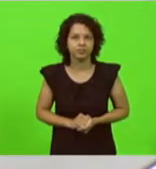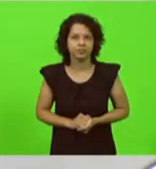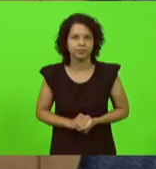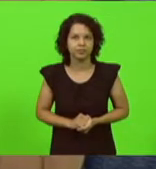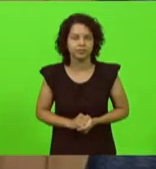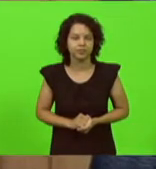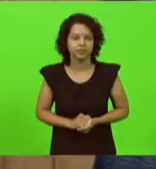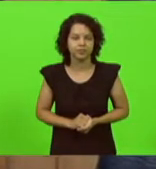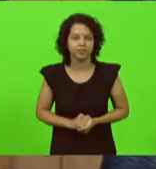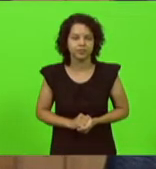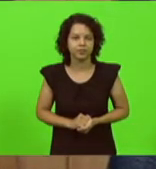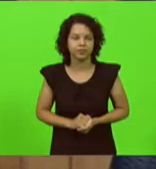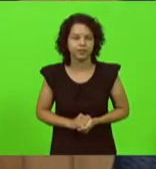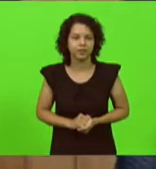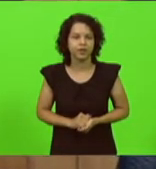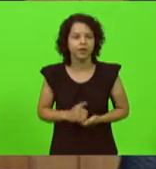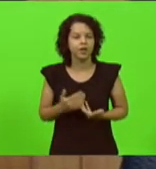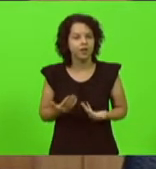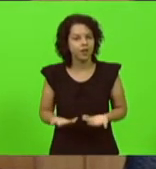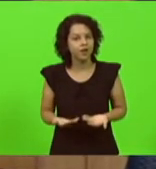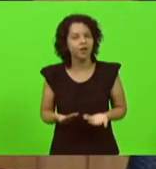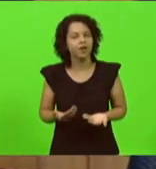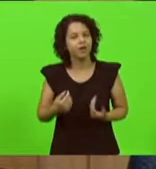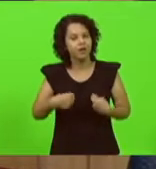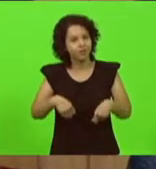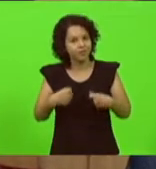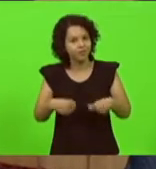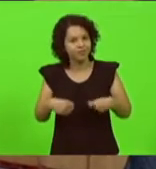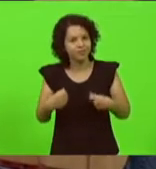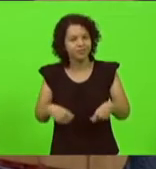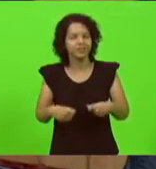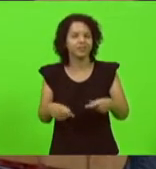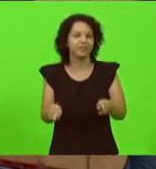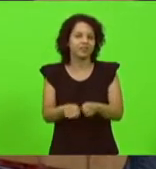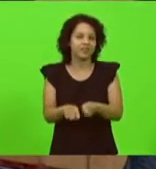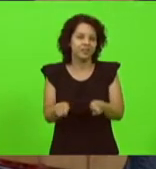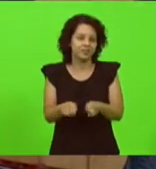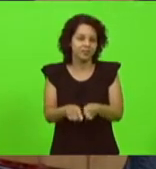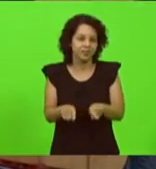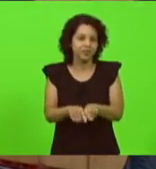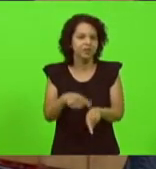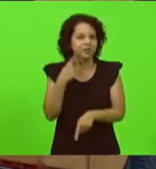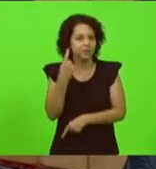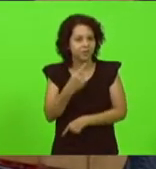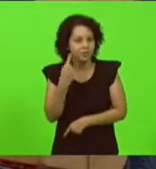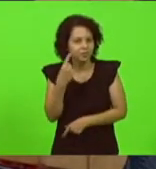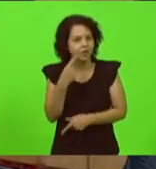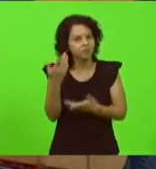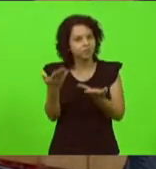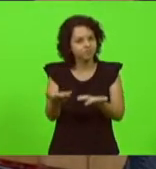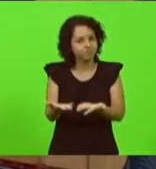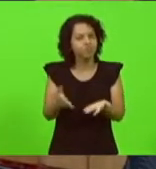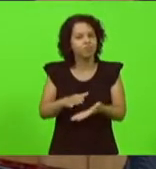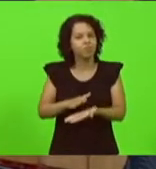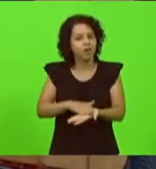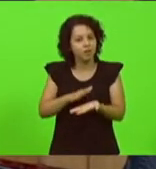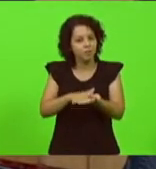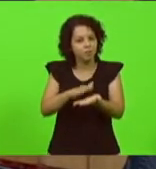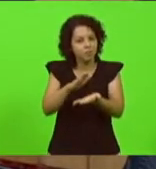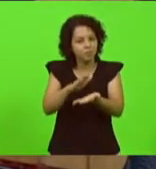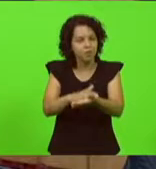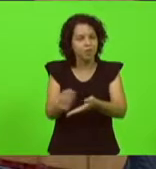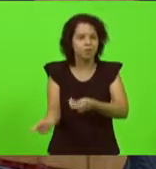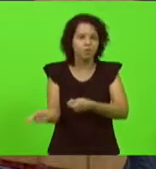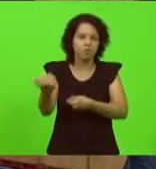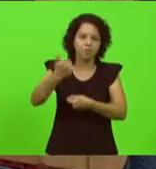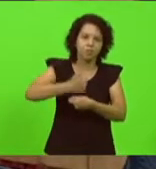deputados, senhoras deputadas, apenas não poderia deixar o deputado Celso Zuc de cumprimentar pela posse, cumprimentar